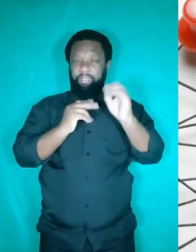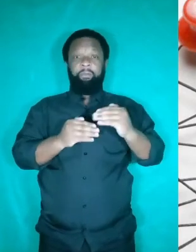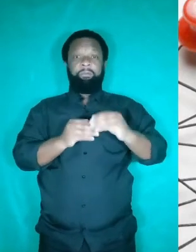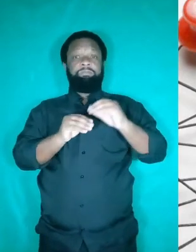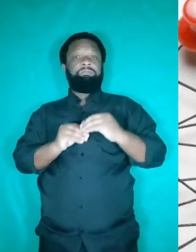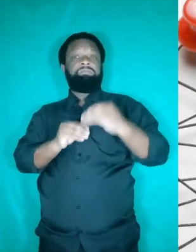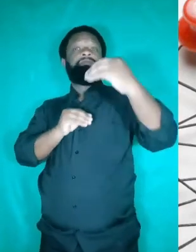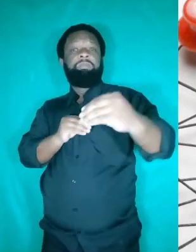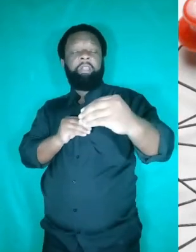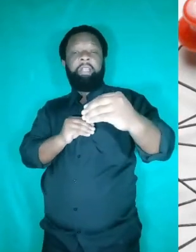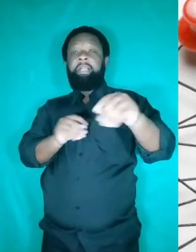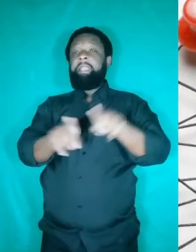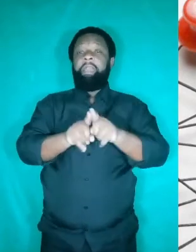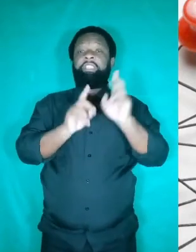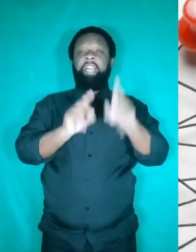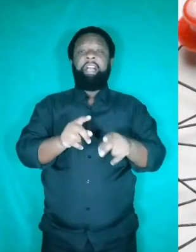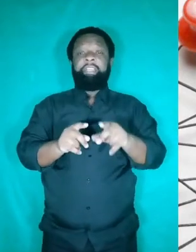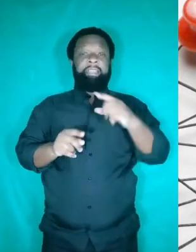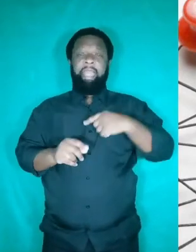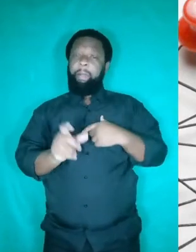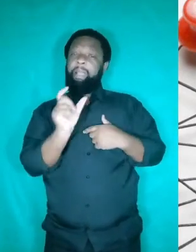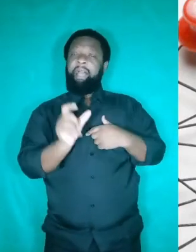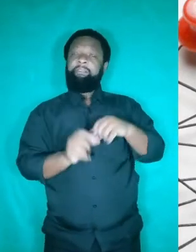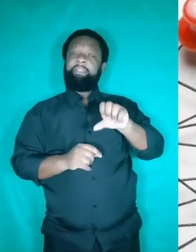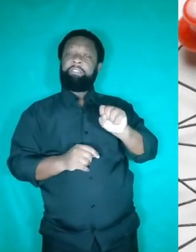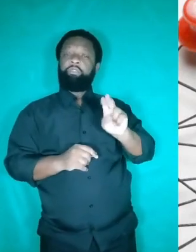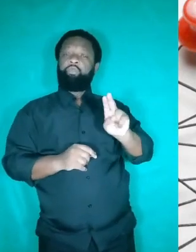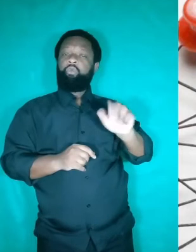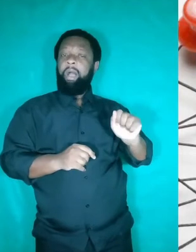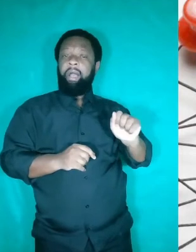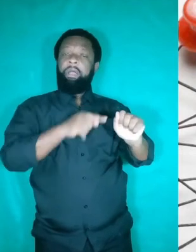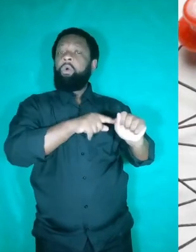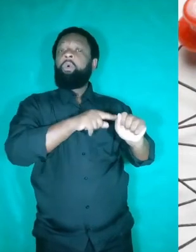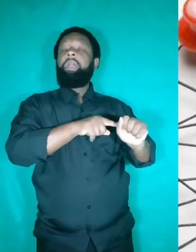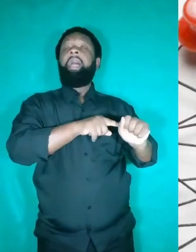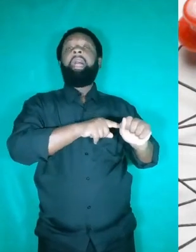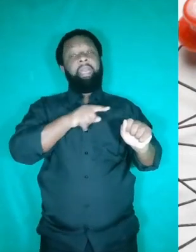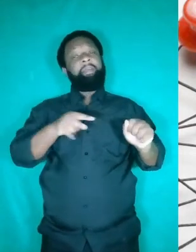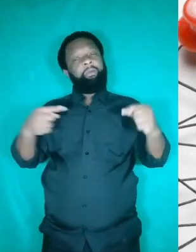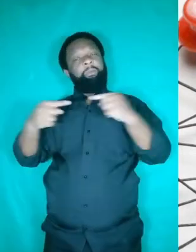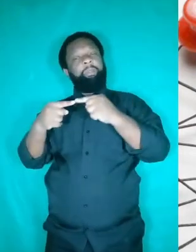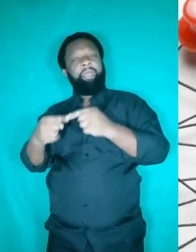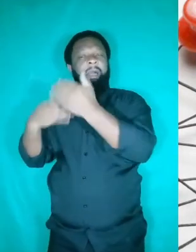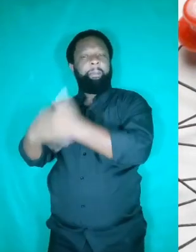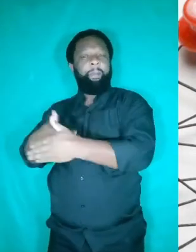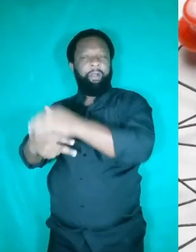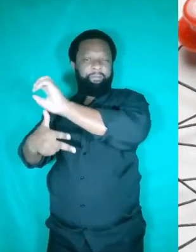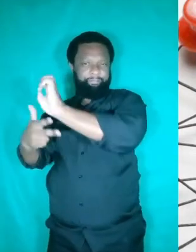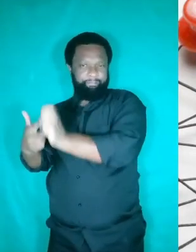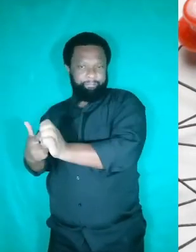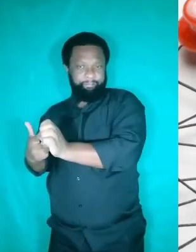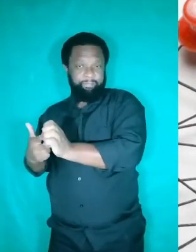sua está fazendo referência à prova do Enem, sua nova data da prova do Enem. Quando o meu